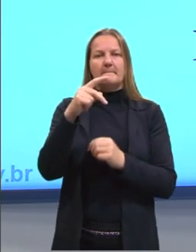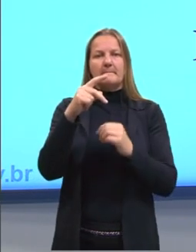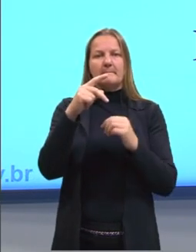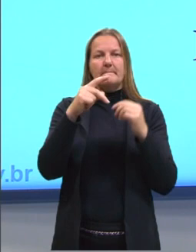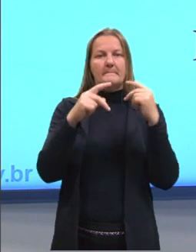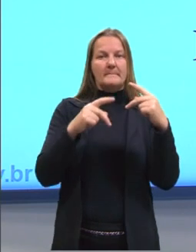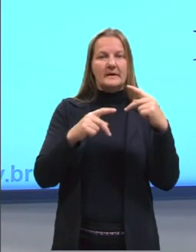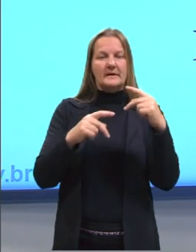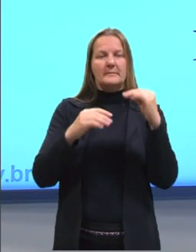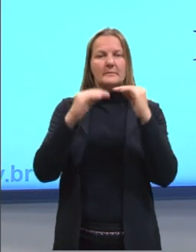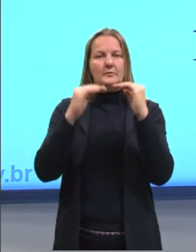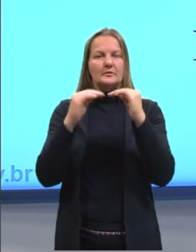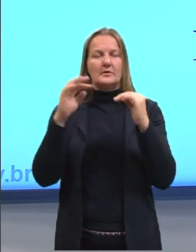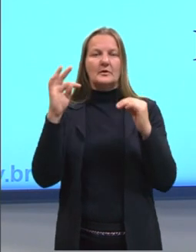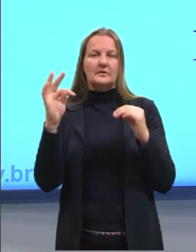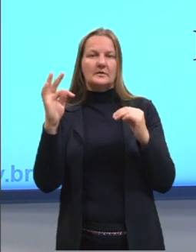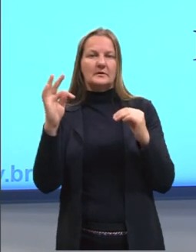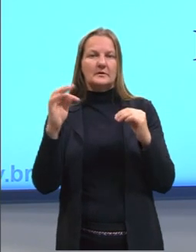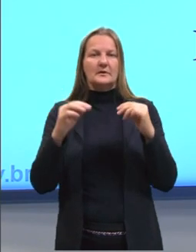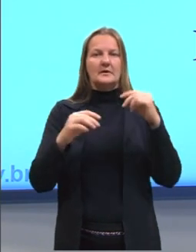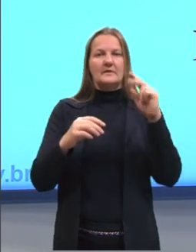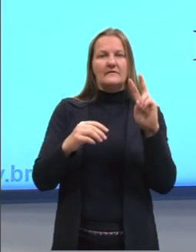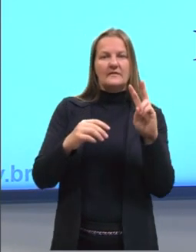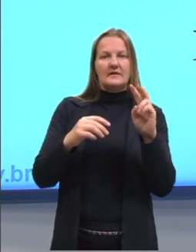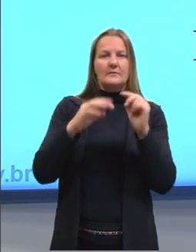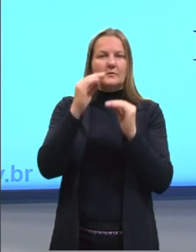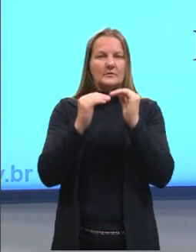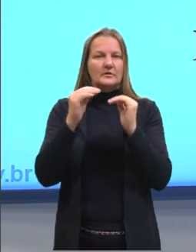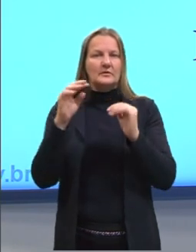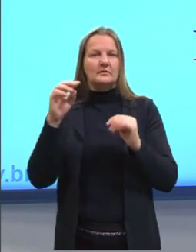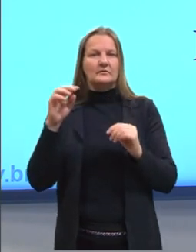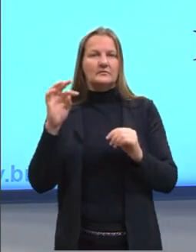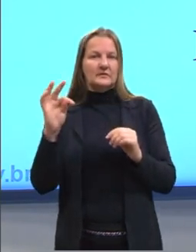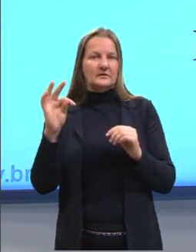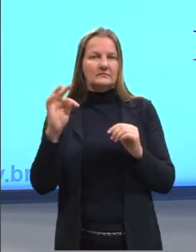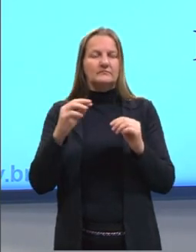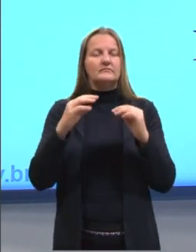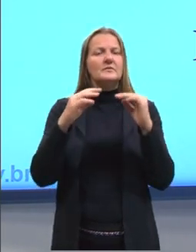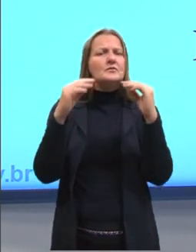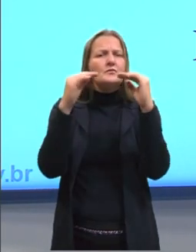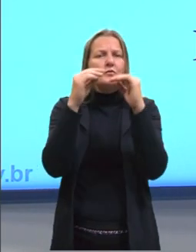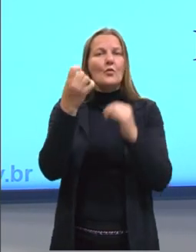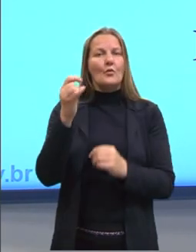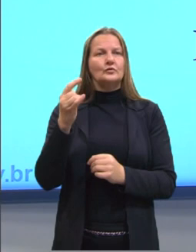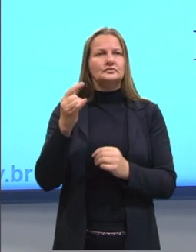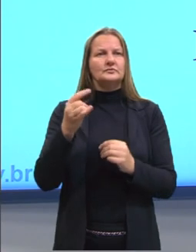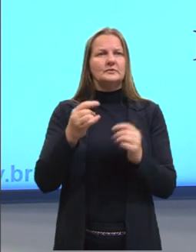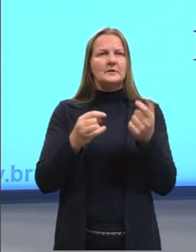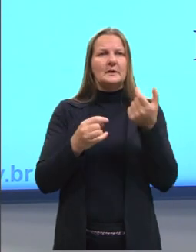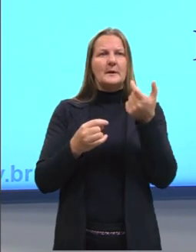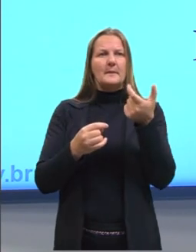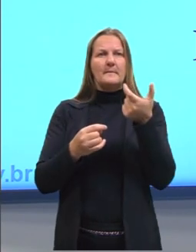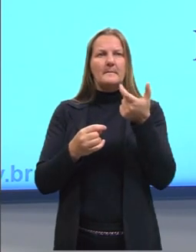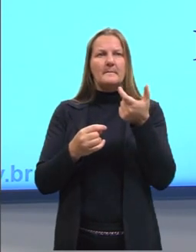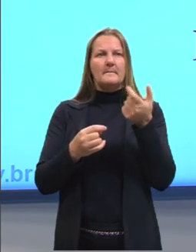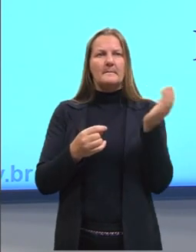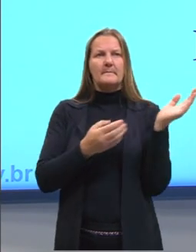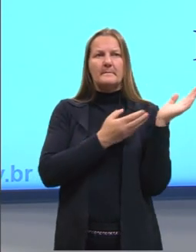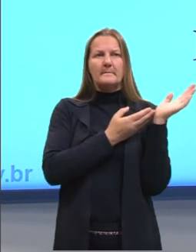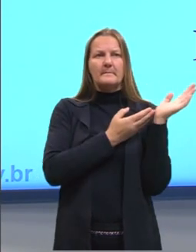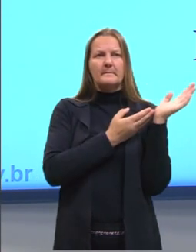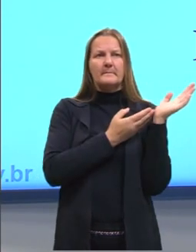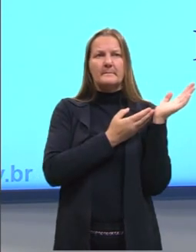a T e V proporcional a T. E, por último, isso é bem importante. P e V, como que eles se